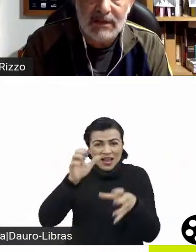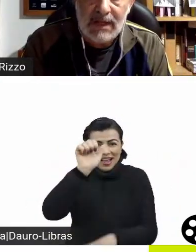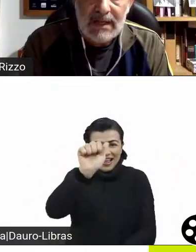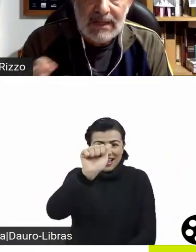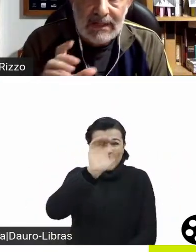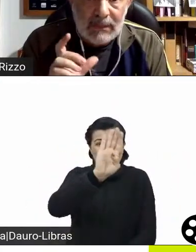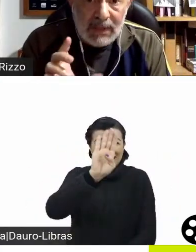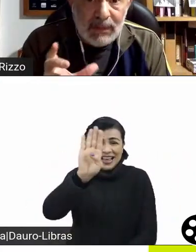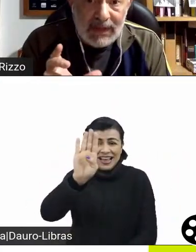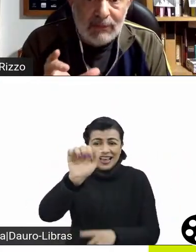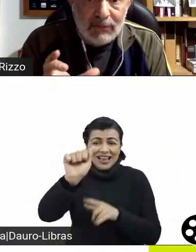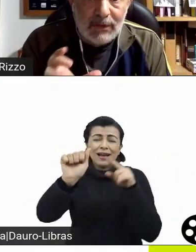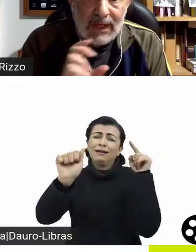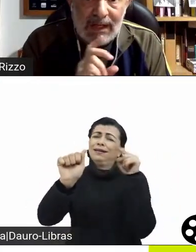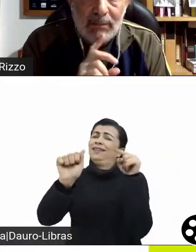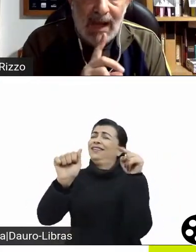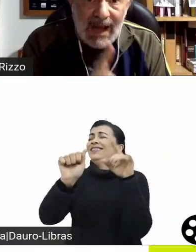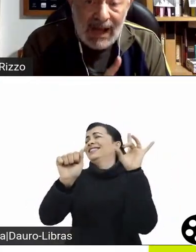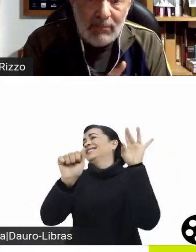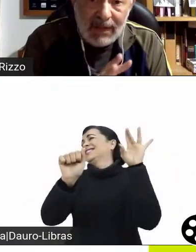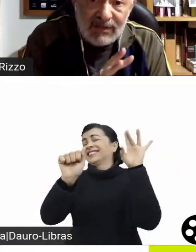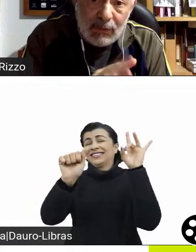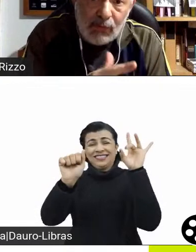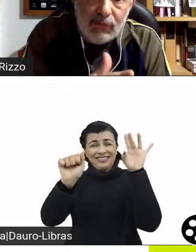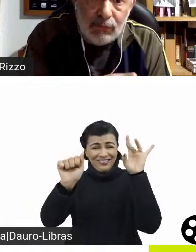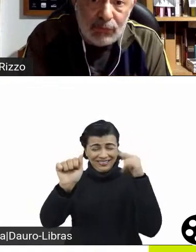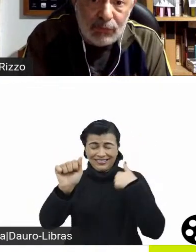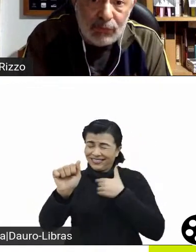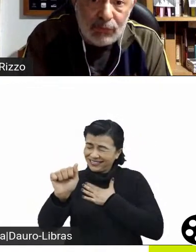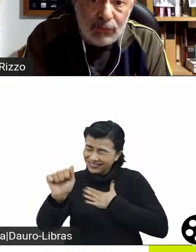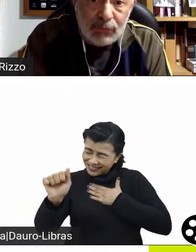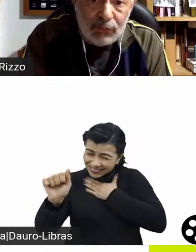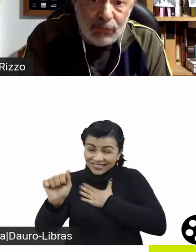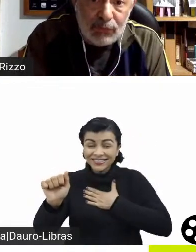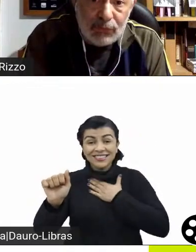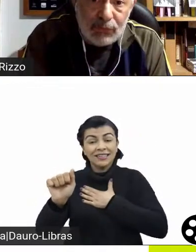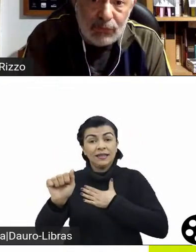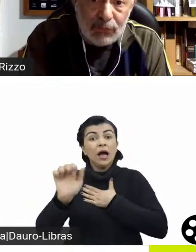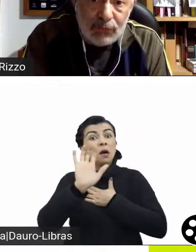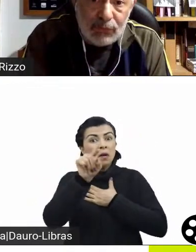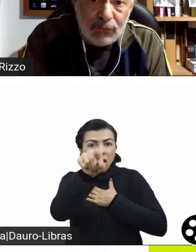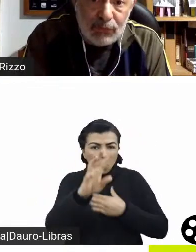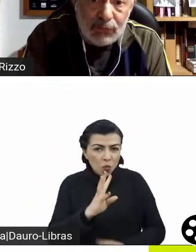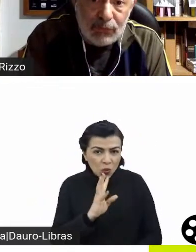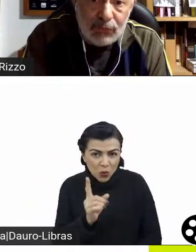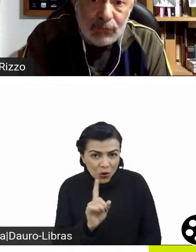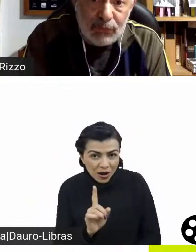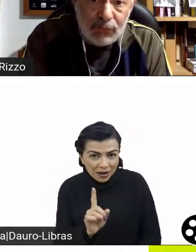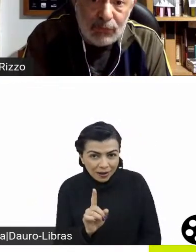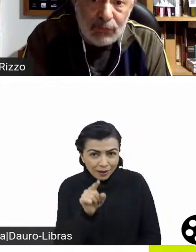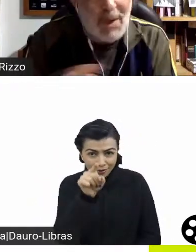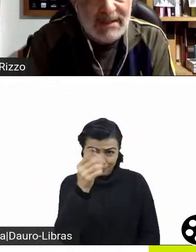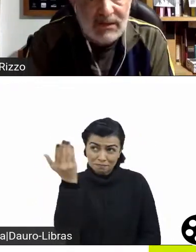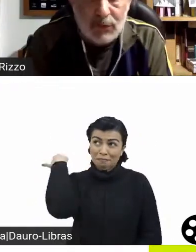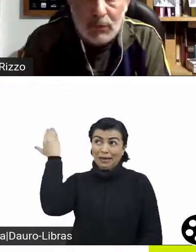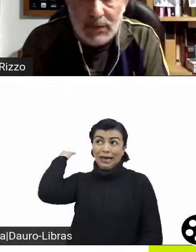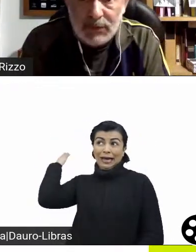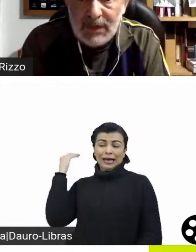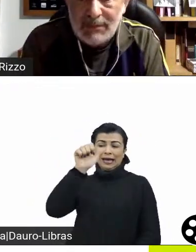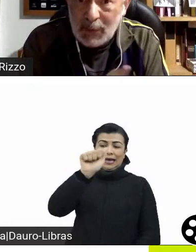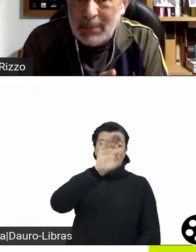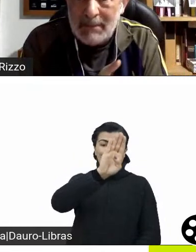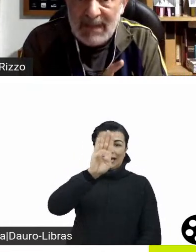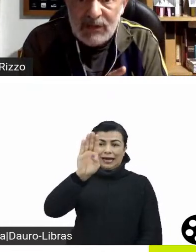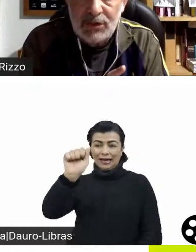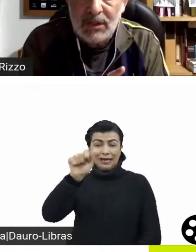inspiradas. E também, para quem não viveu naquela época, a aba se confunde com a disco music, se confunde com a discoteca. Aquilo não é disco